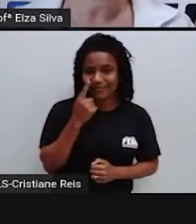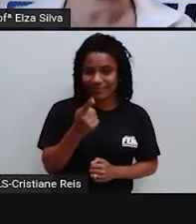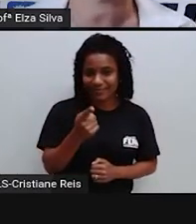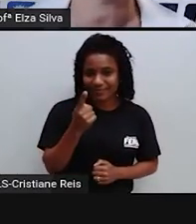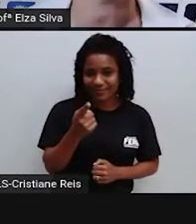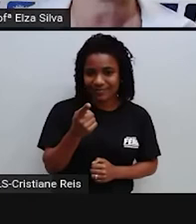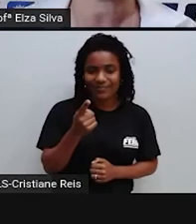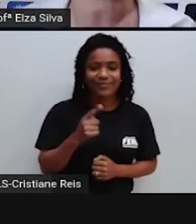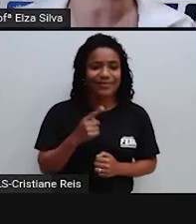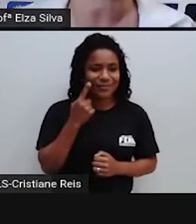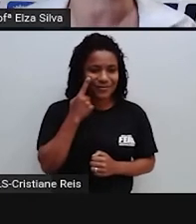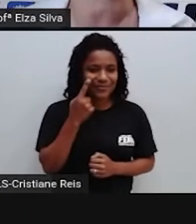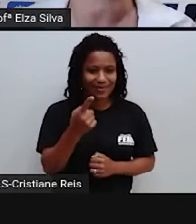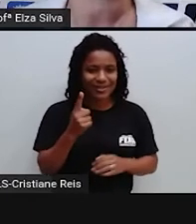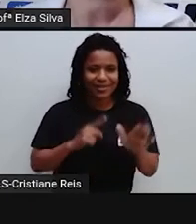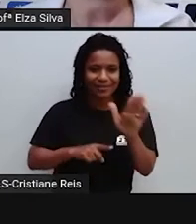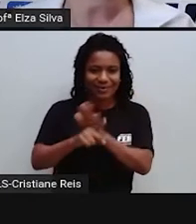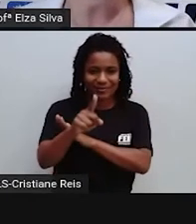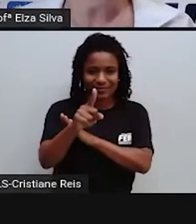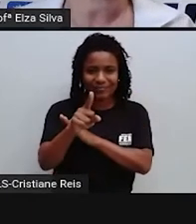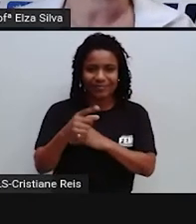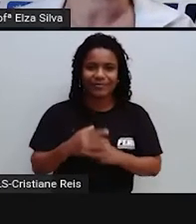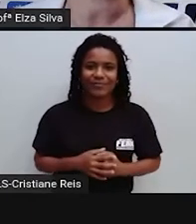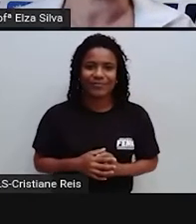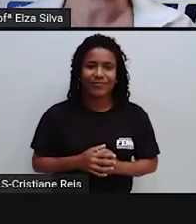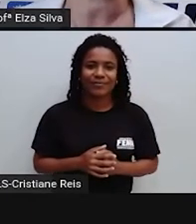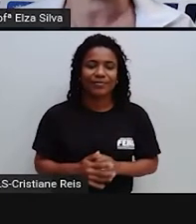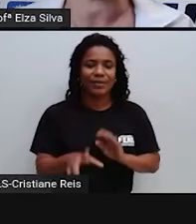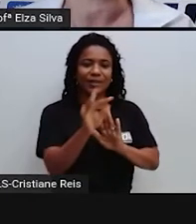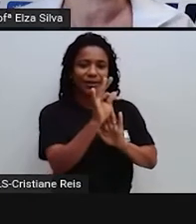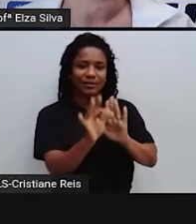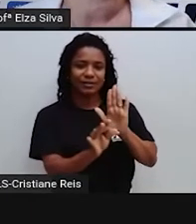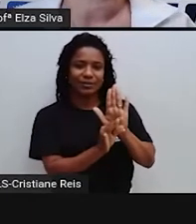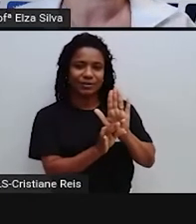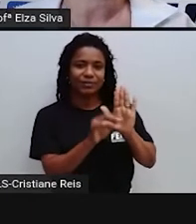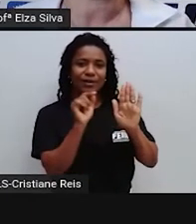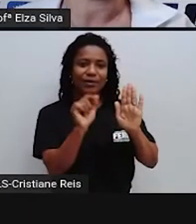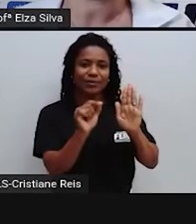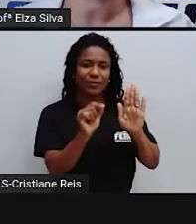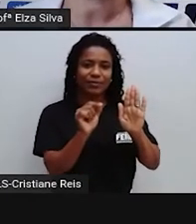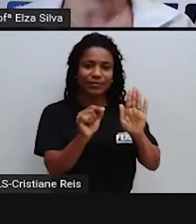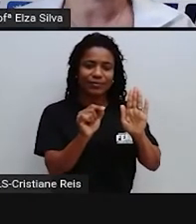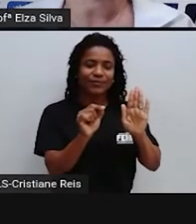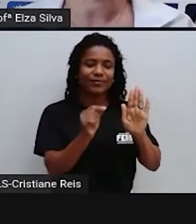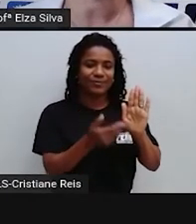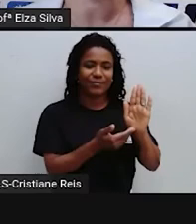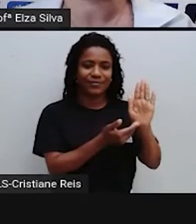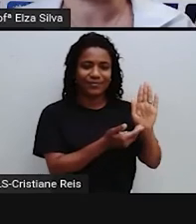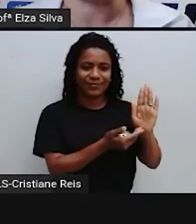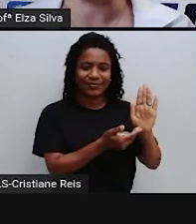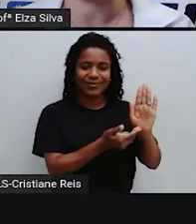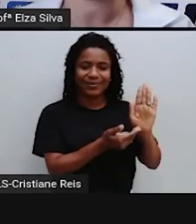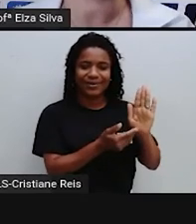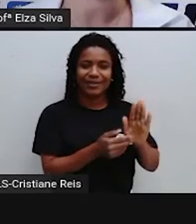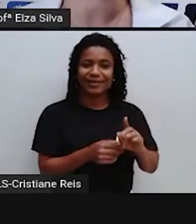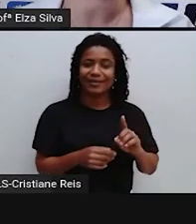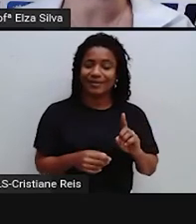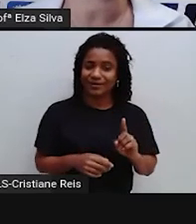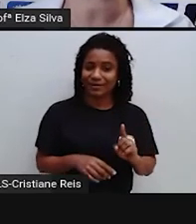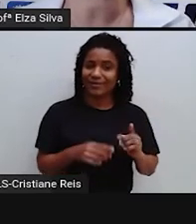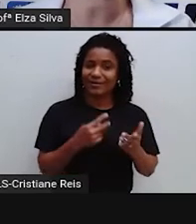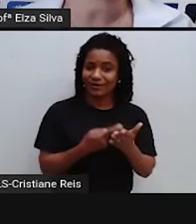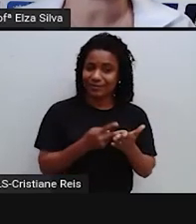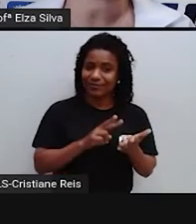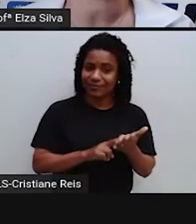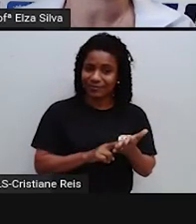vai oferecer A nossa primeira Pergunta Este texto É A Fable Or a Personal Reporting Então nós